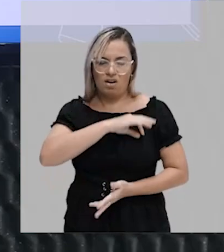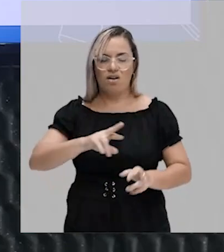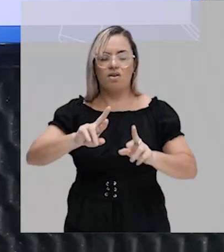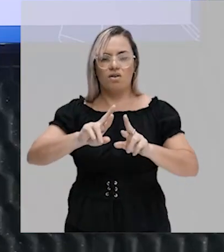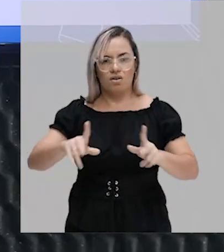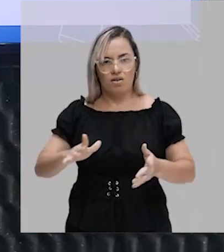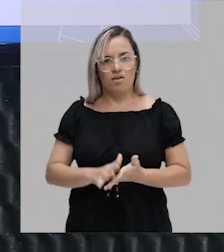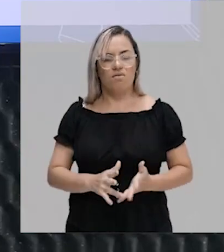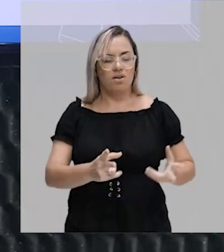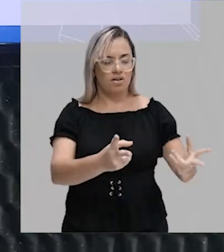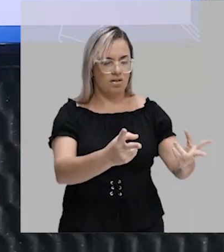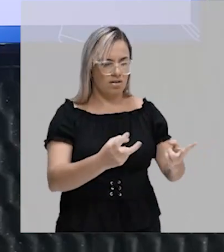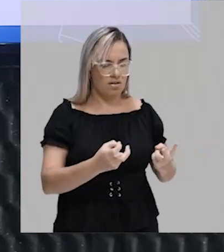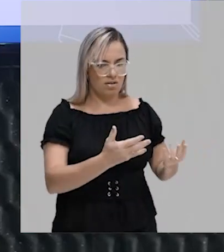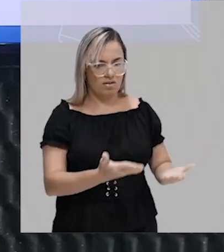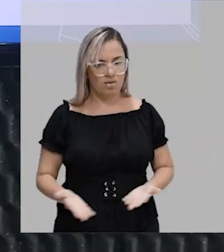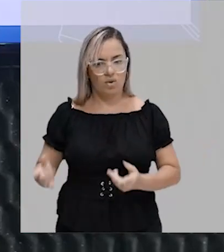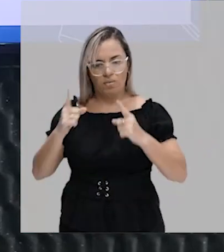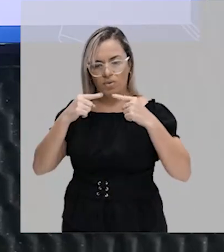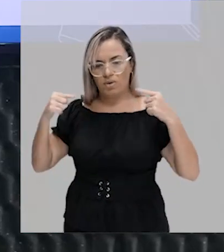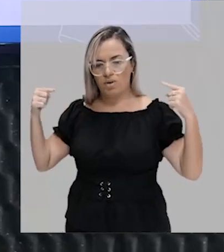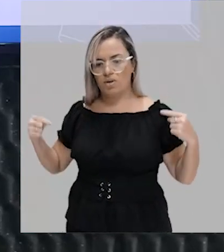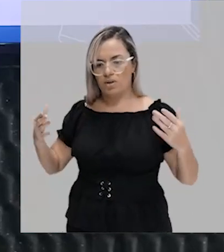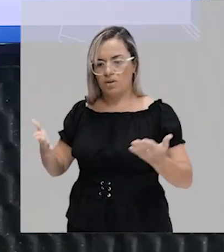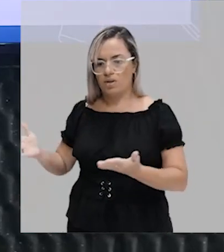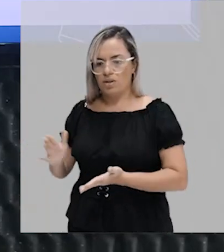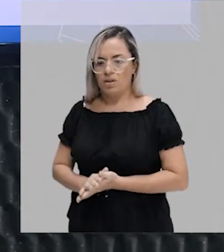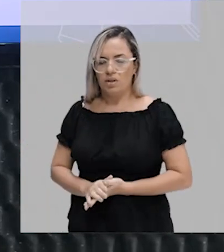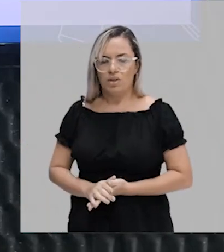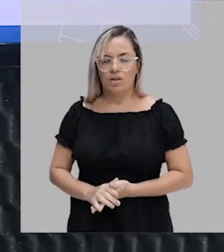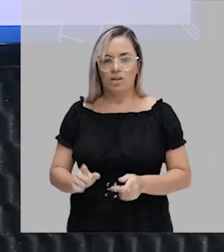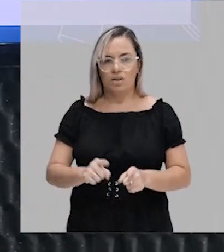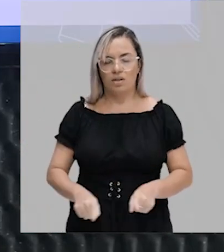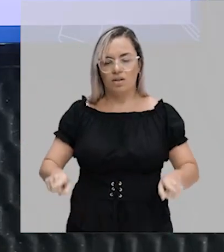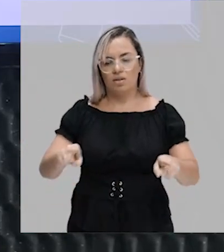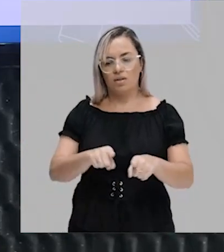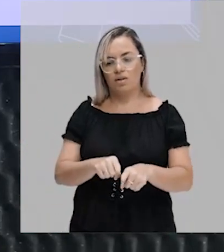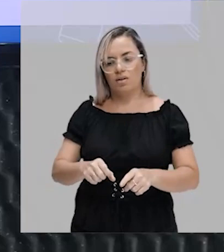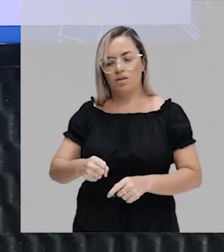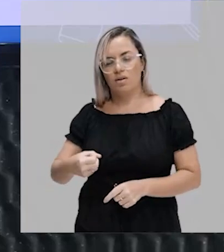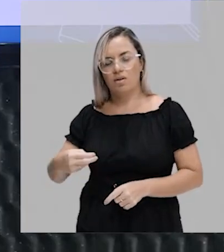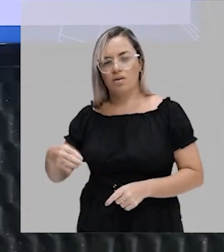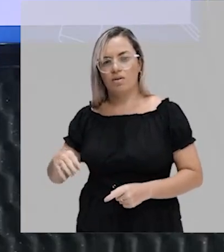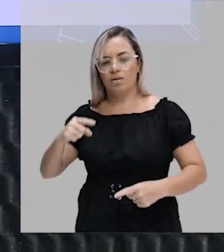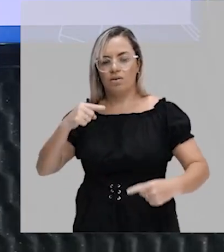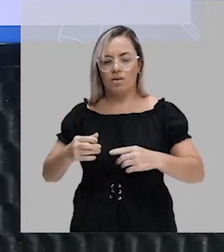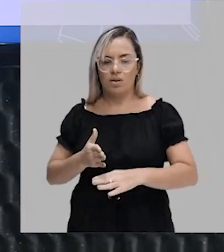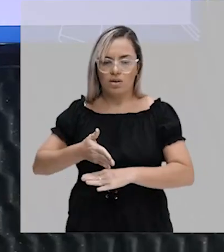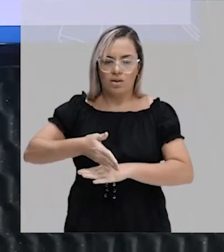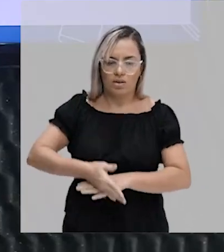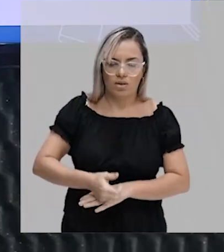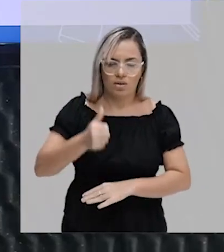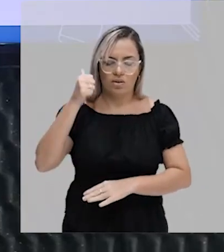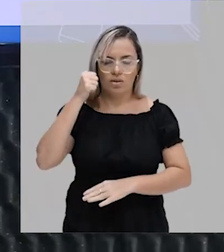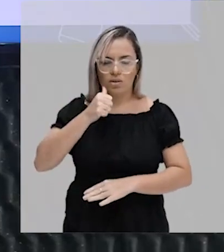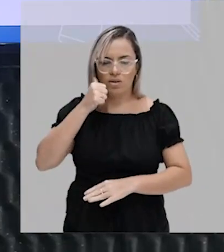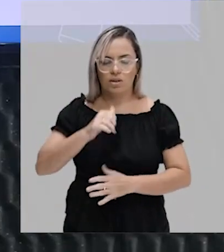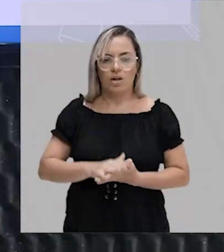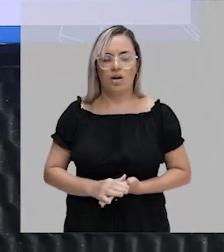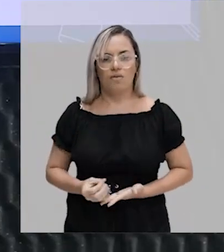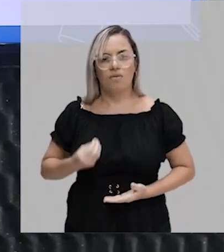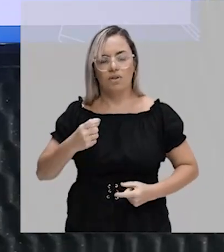pode ser percebido. Além também da subrepresentação feminina na vida política. Por exemplo, aqui no Brasil,